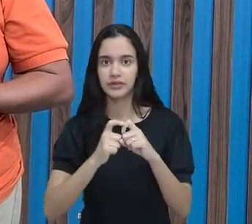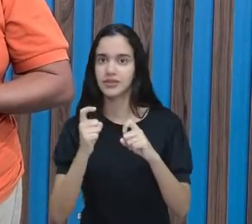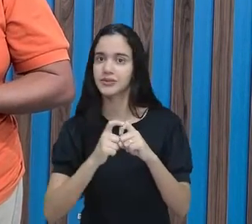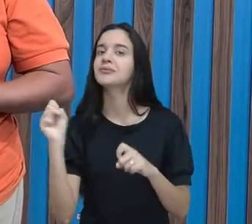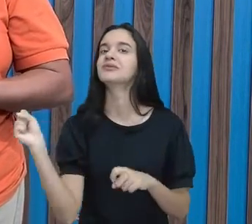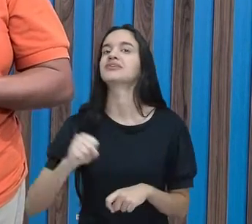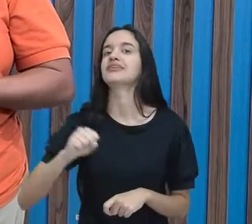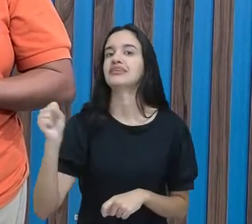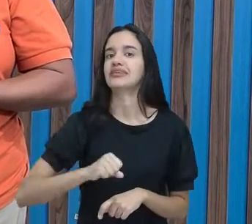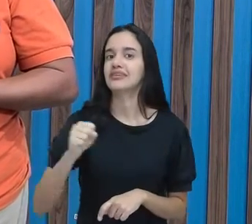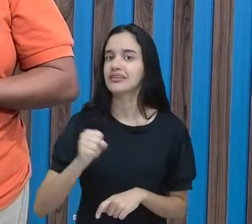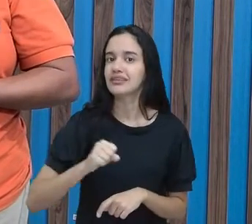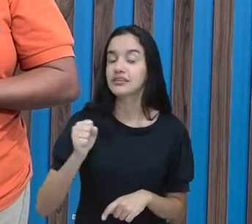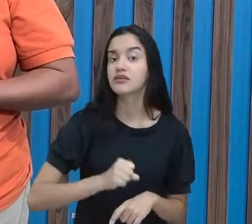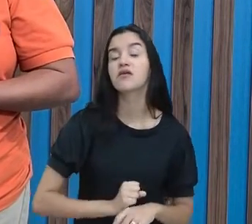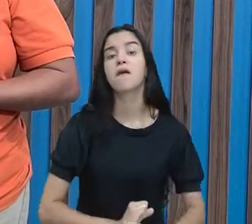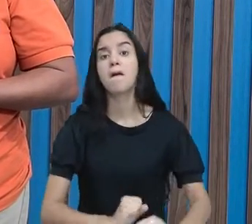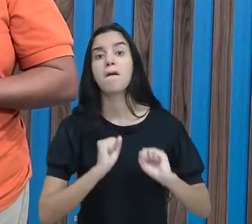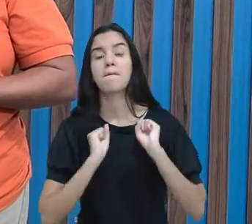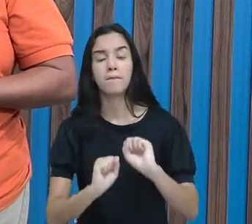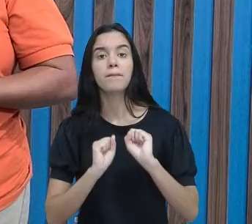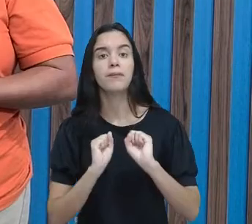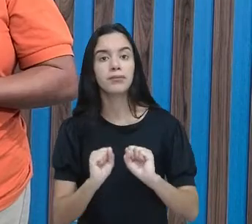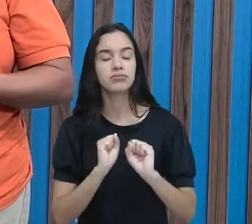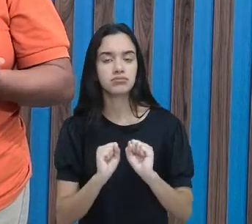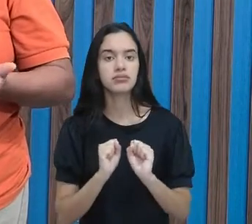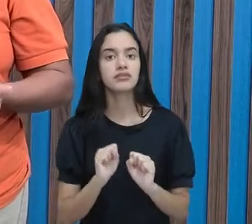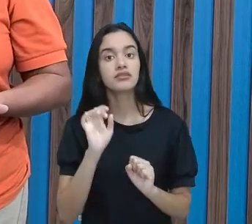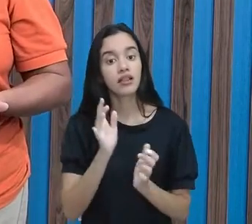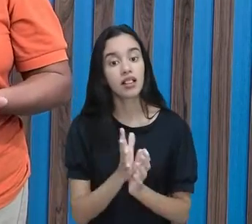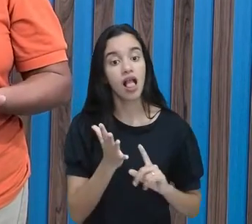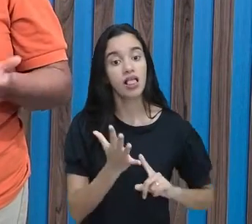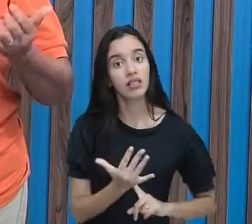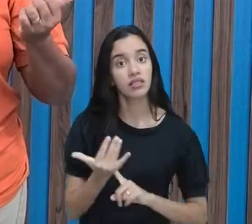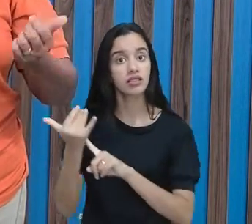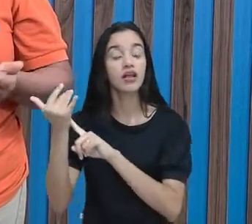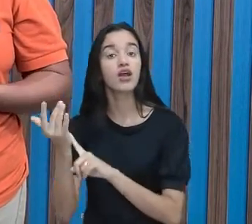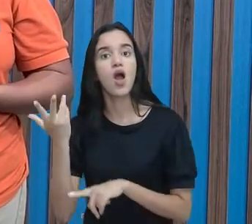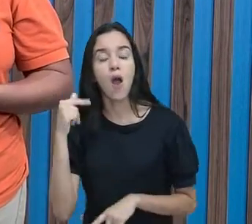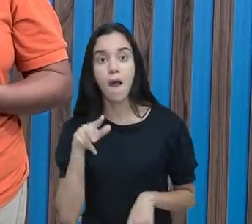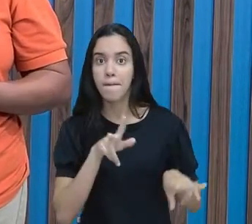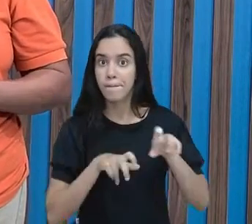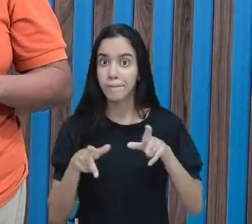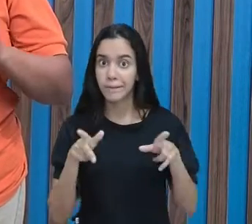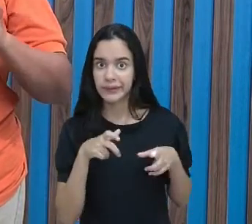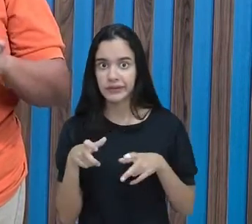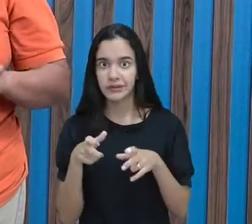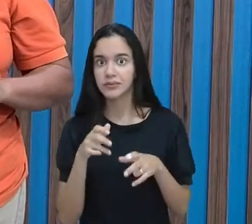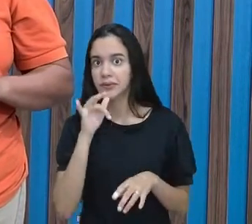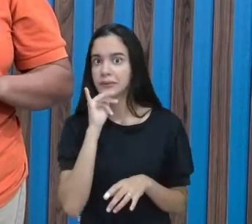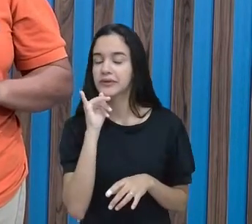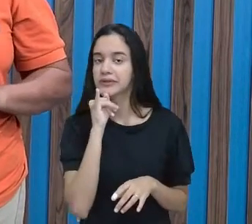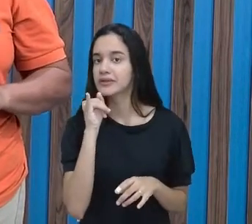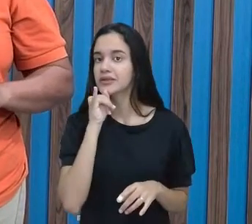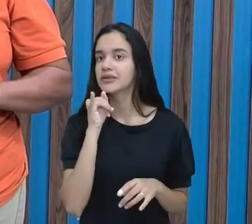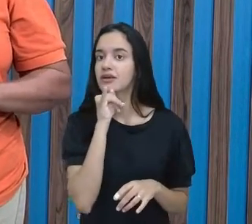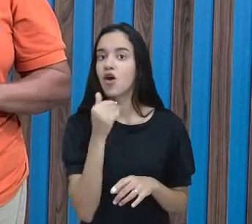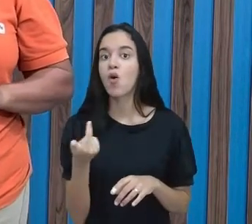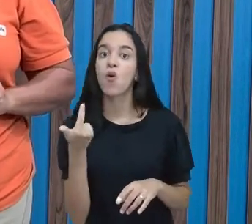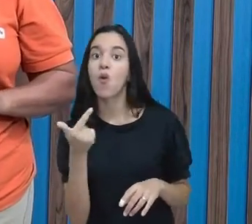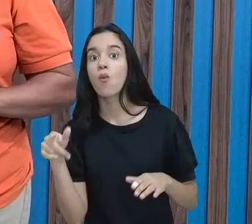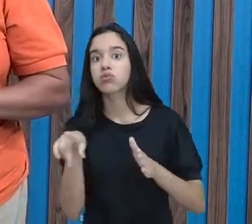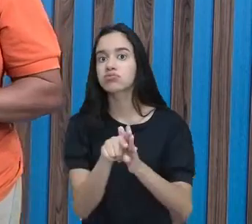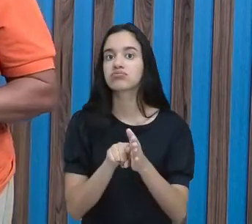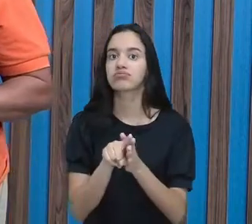Sim. E isso pode ser feito através da tecnologia. Observa, por exemplo, agora, essa outra